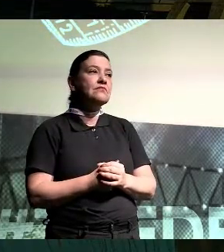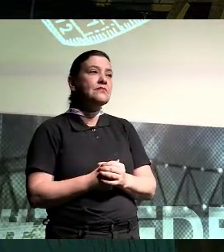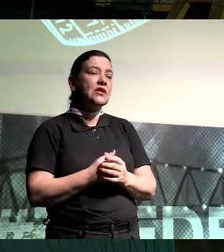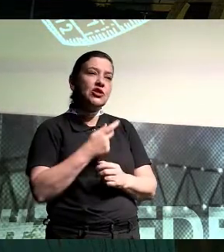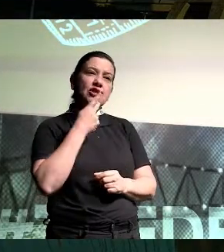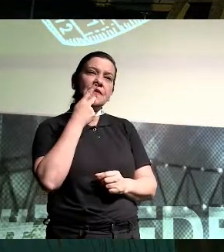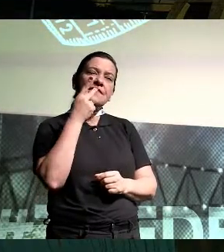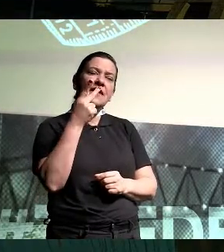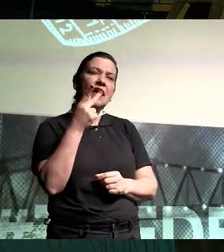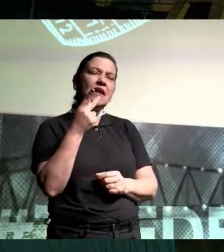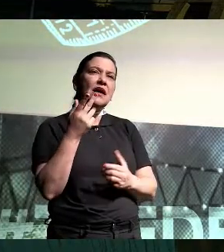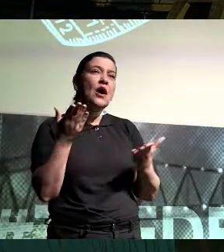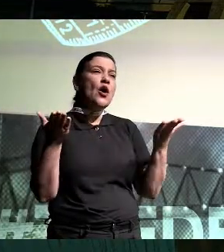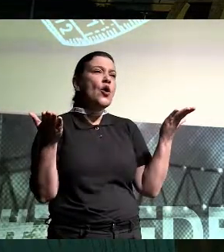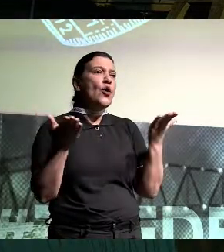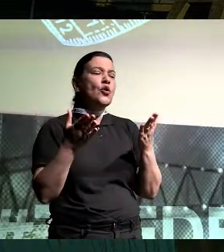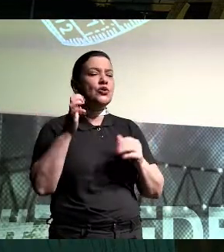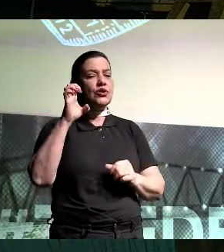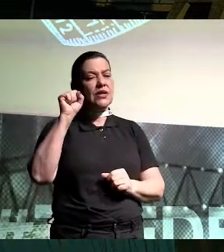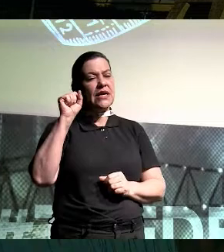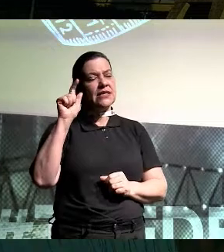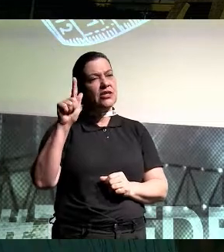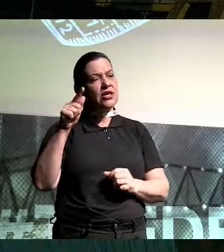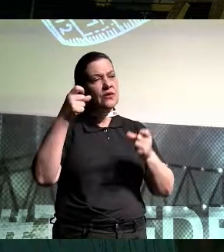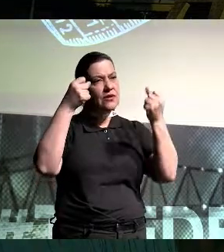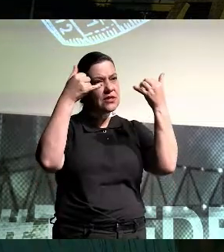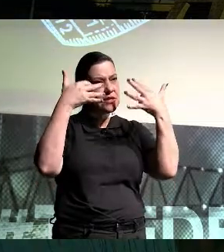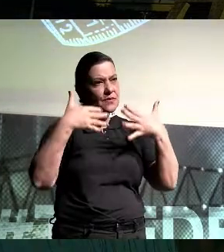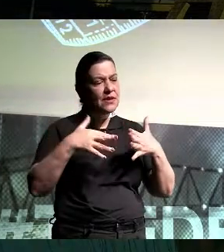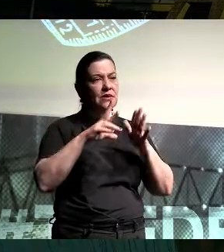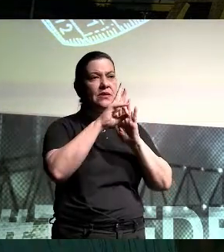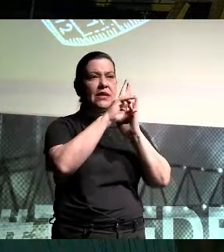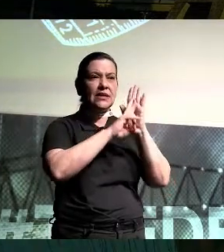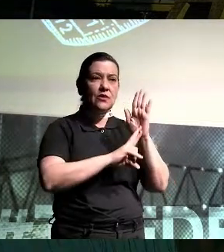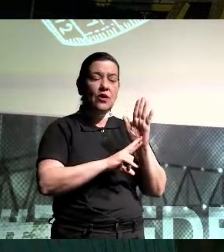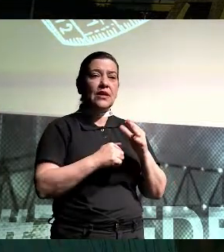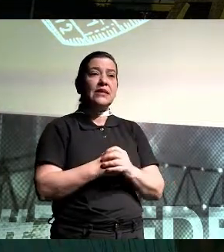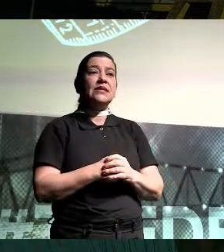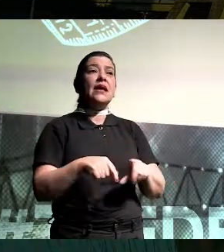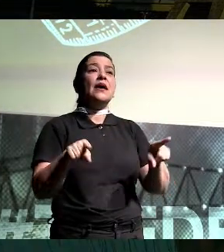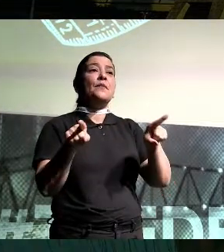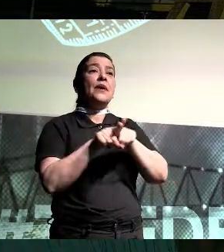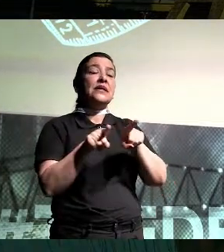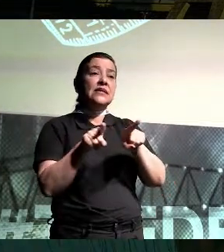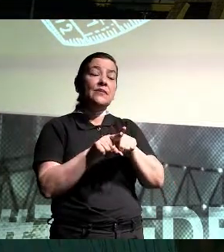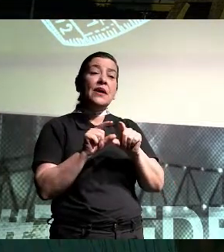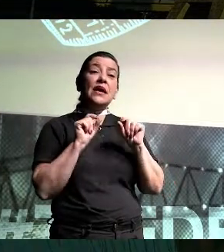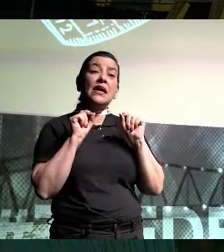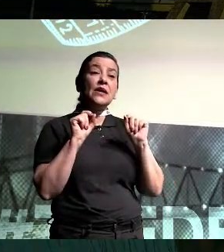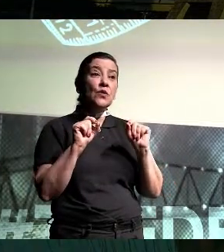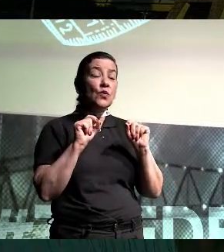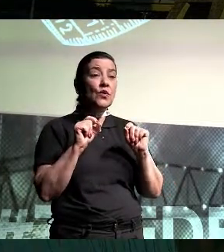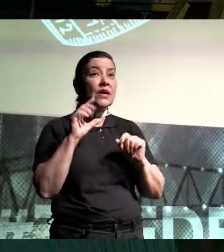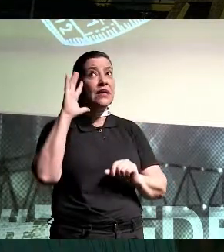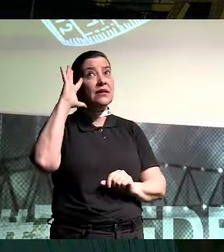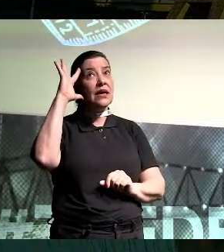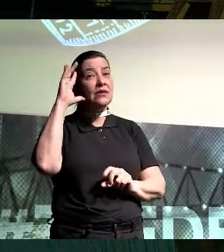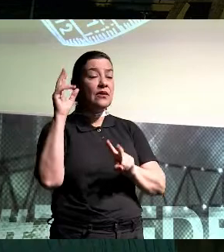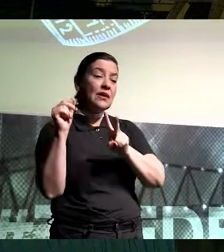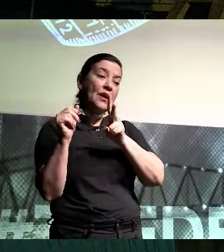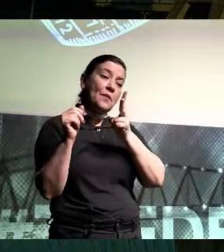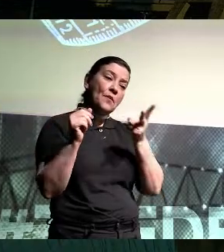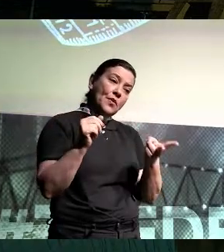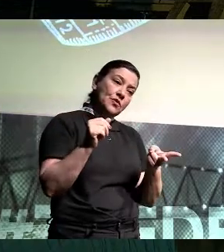verdade, qual é o grande gargalo hoje do ESG quando a gente fala nos relatórios, mas quando a gente fala do salto da teoria para a prática,